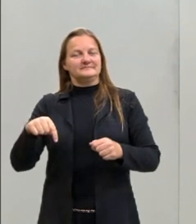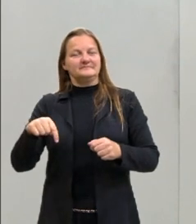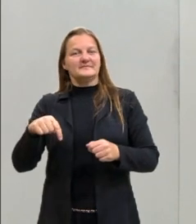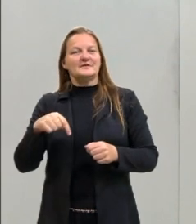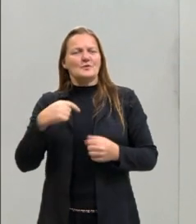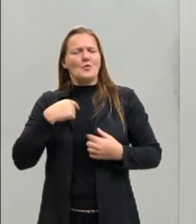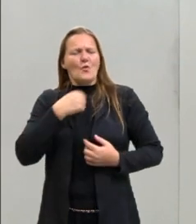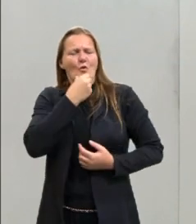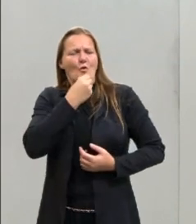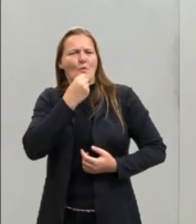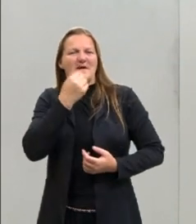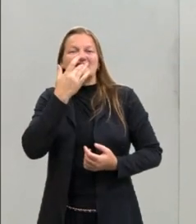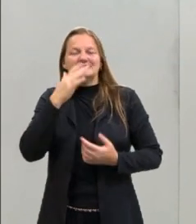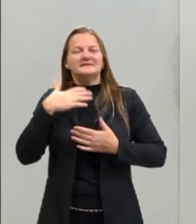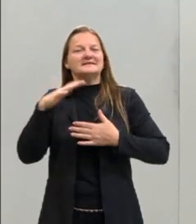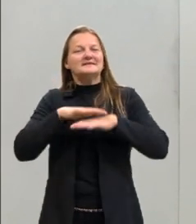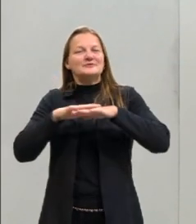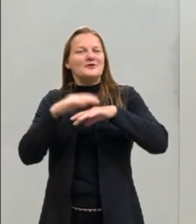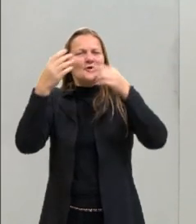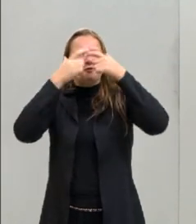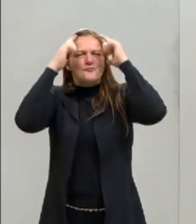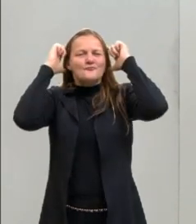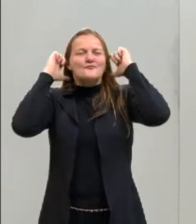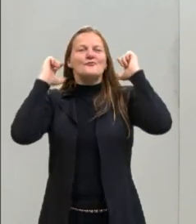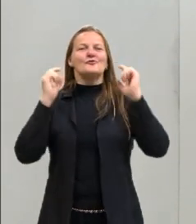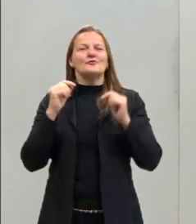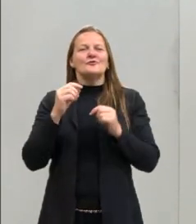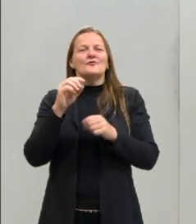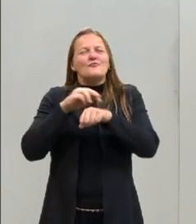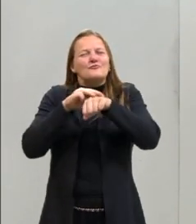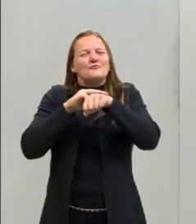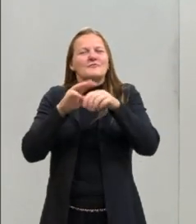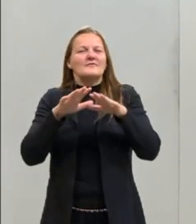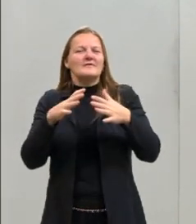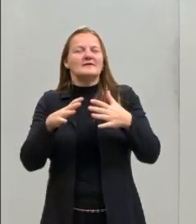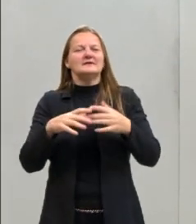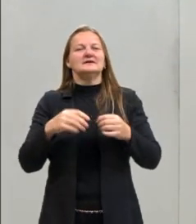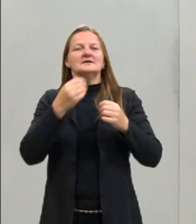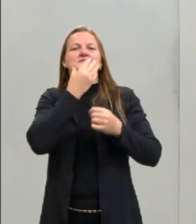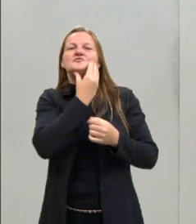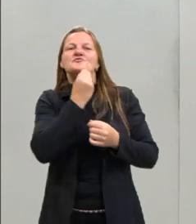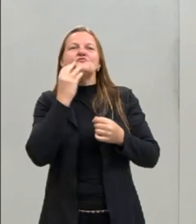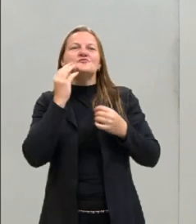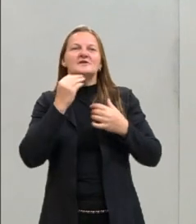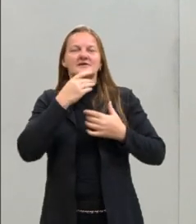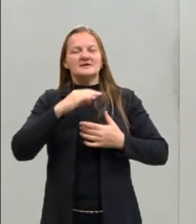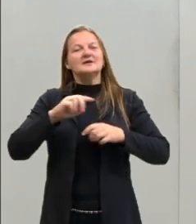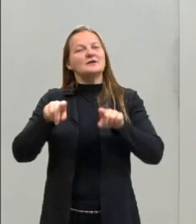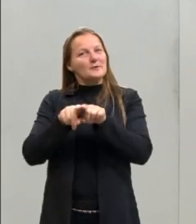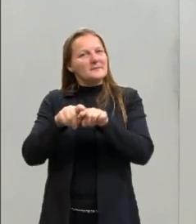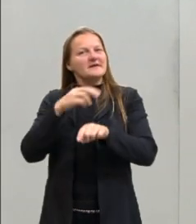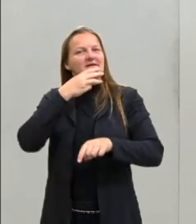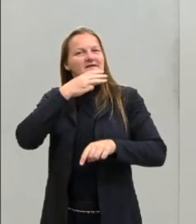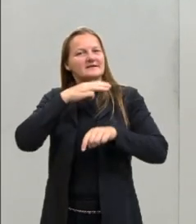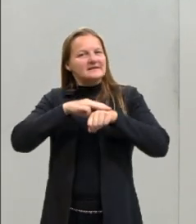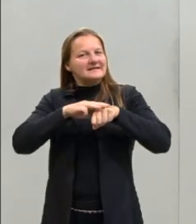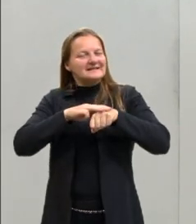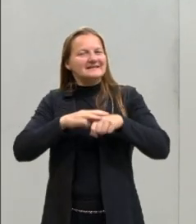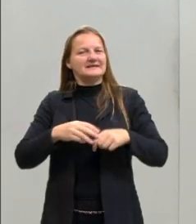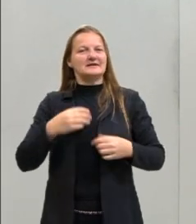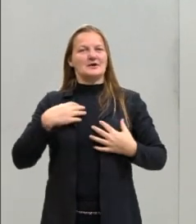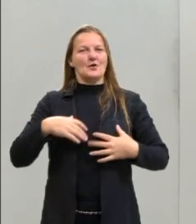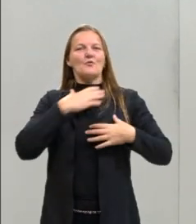cabelo curto, castanho, levemente cacheado, uso a barba comprida, também castanha, estou usando uma camiseta